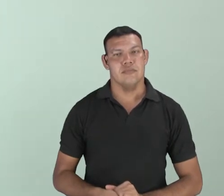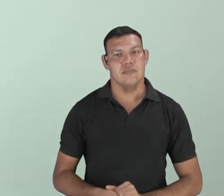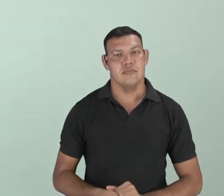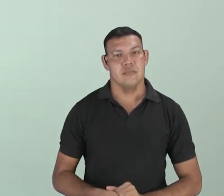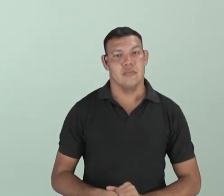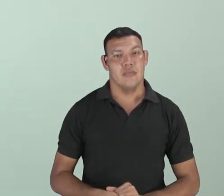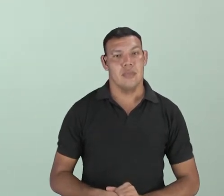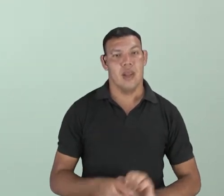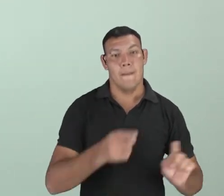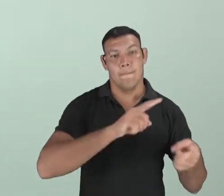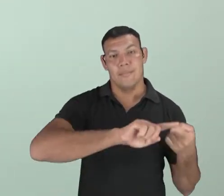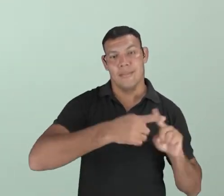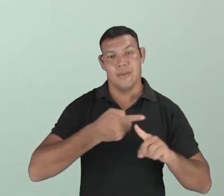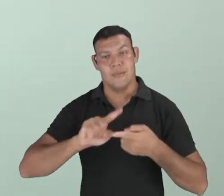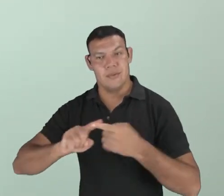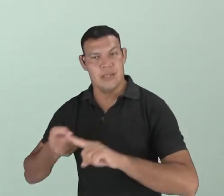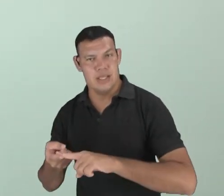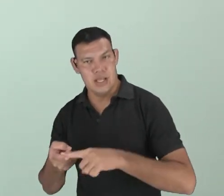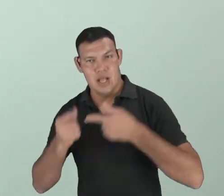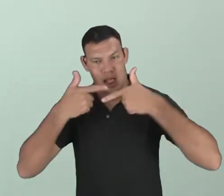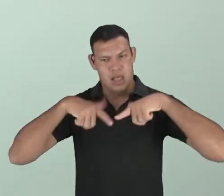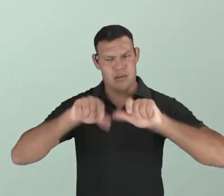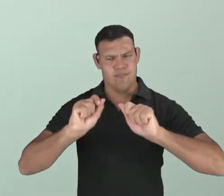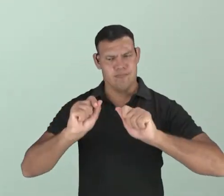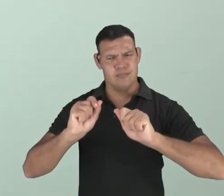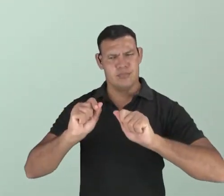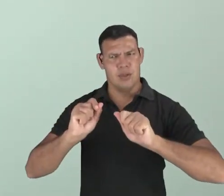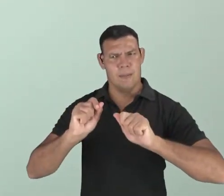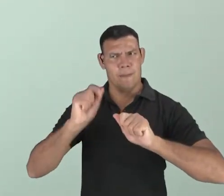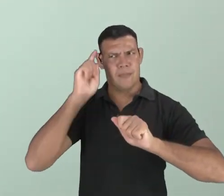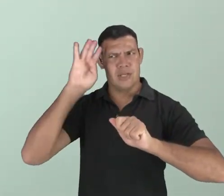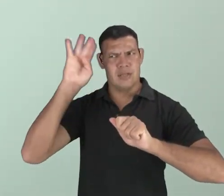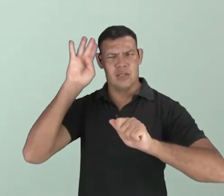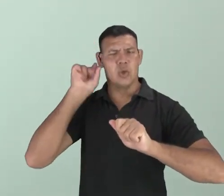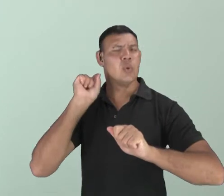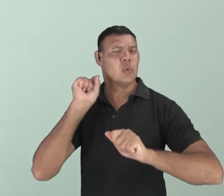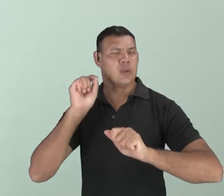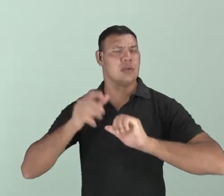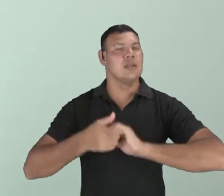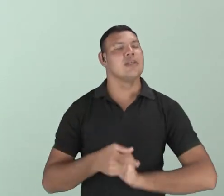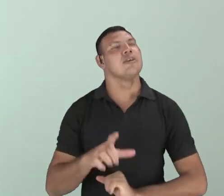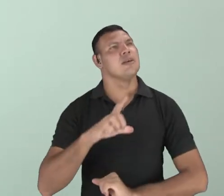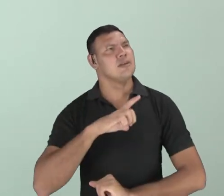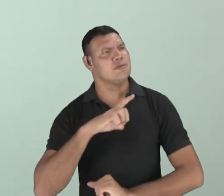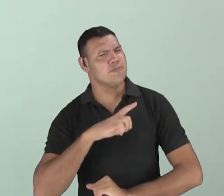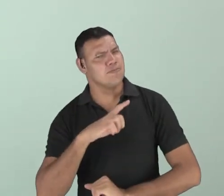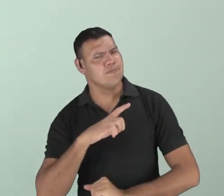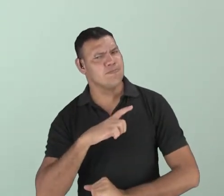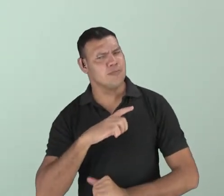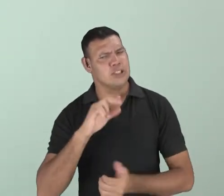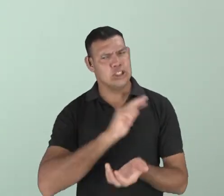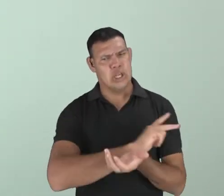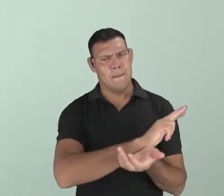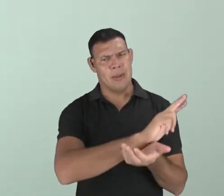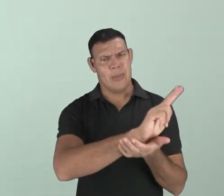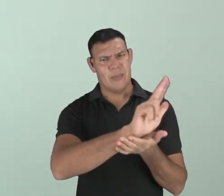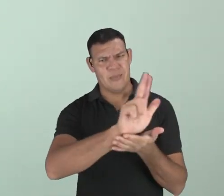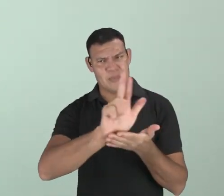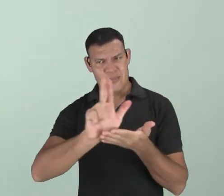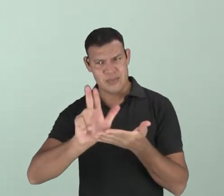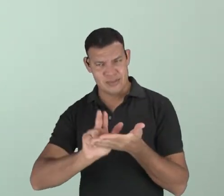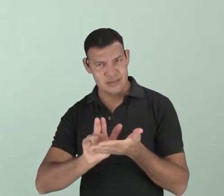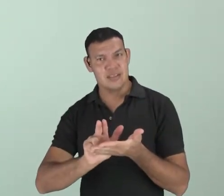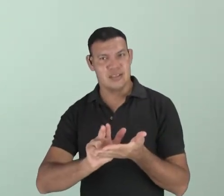sentido de variação linguística, nós vamos pensar em quê? Nós vamos pensar que se eu tenho variações linguísticas, nós vamos pensar em variação